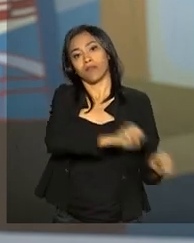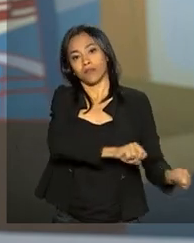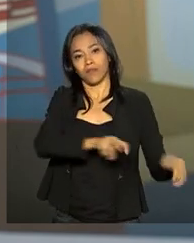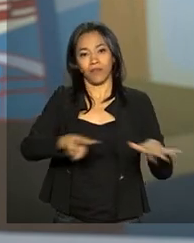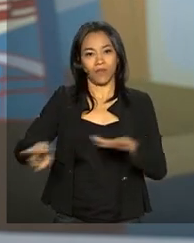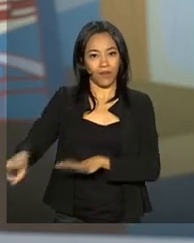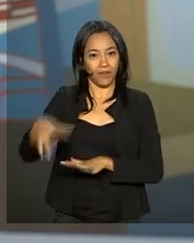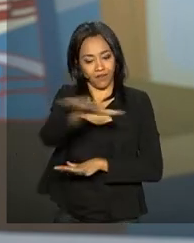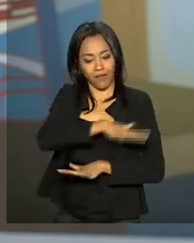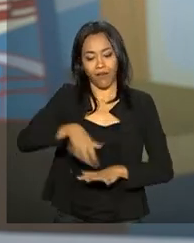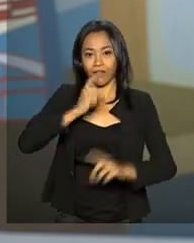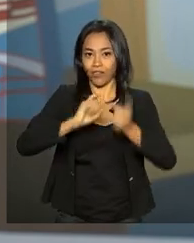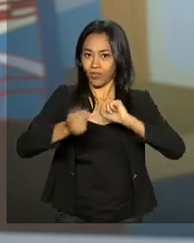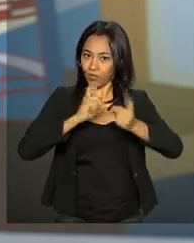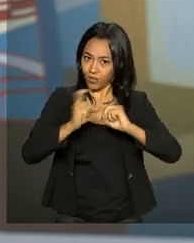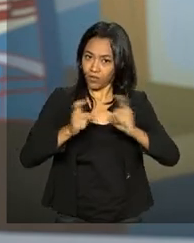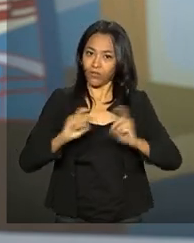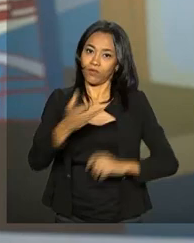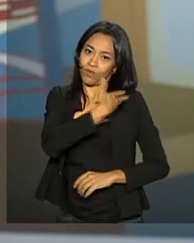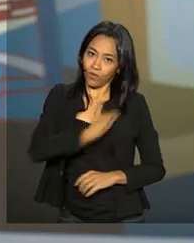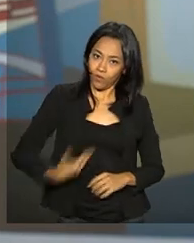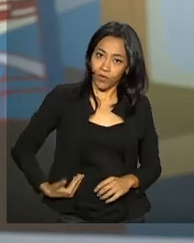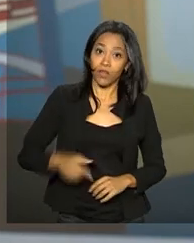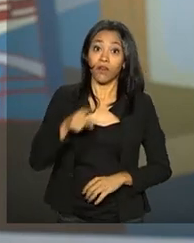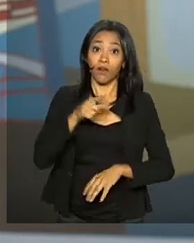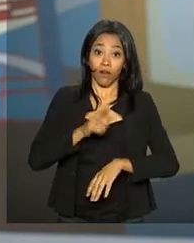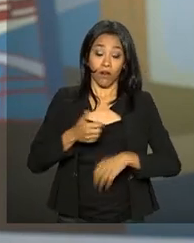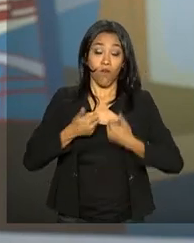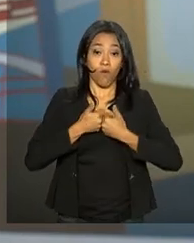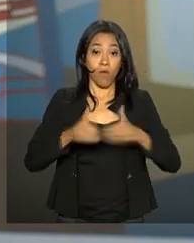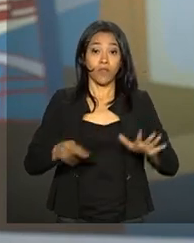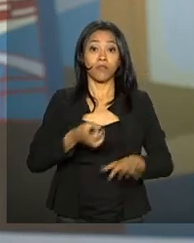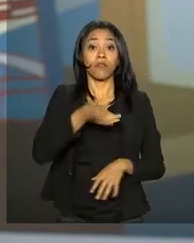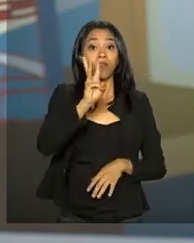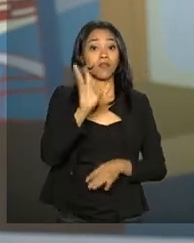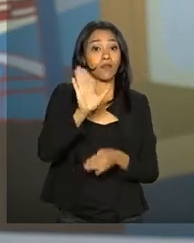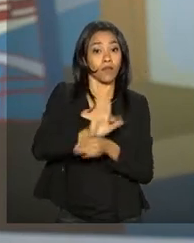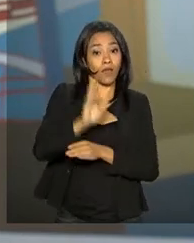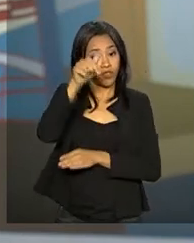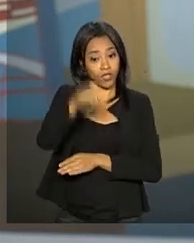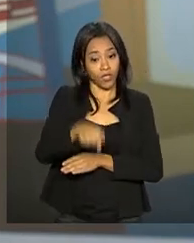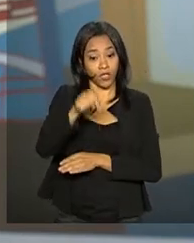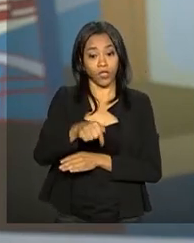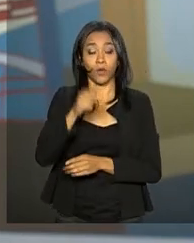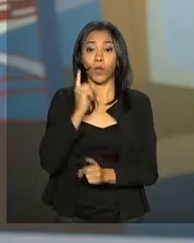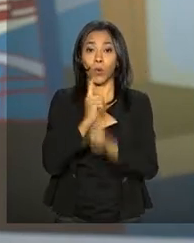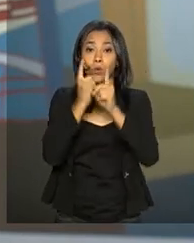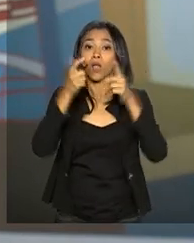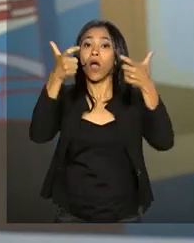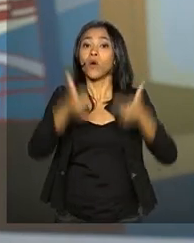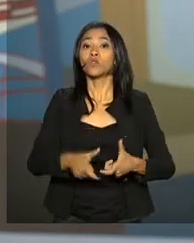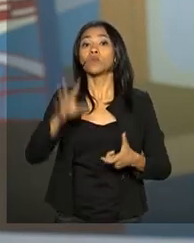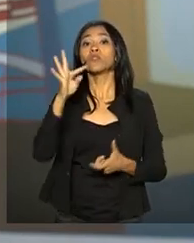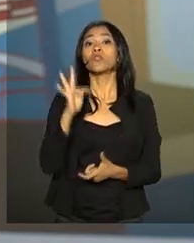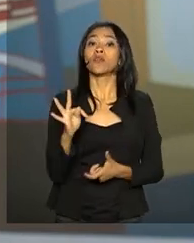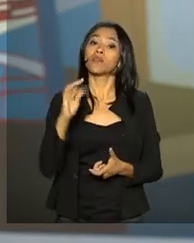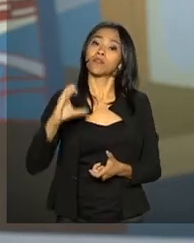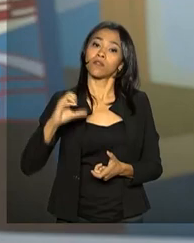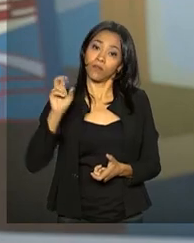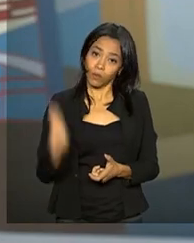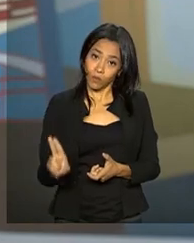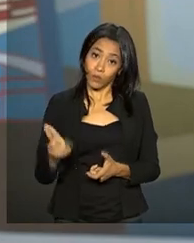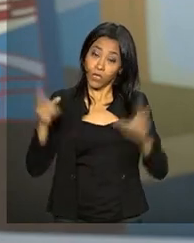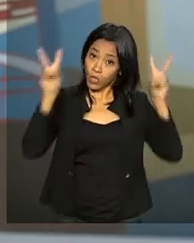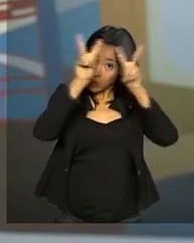gestão pública. O evento vai ser às três horas da tarde, aqui em Brasília, na sede do Tribunal de Contas da União. E o